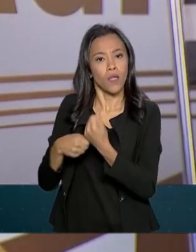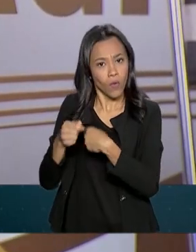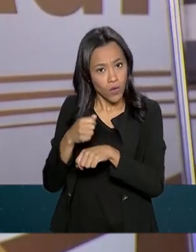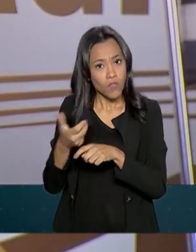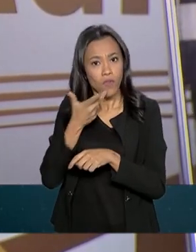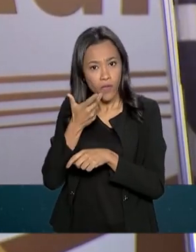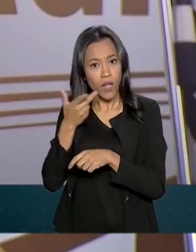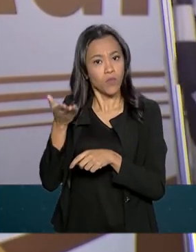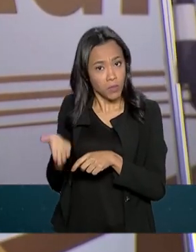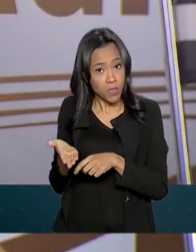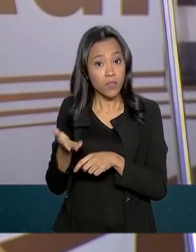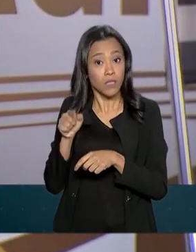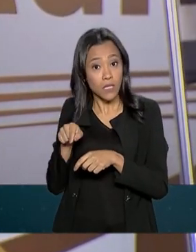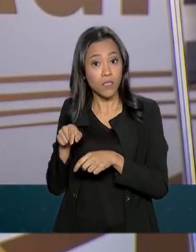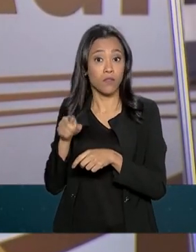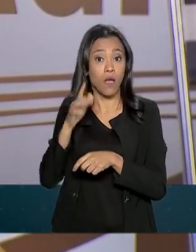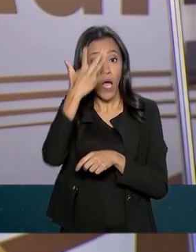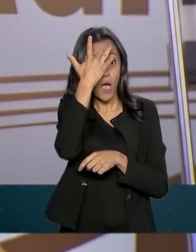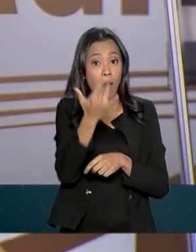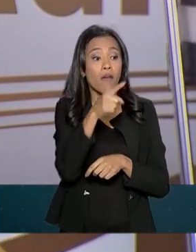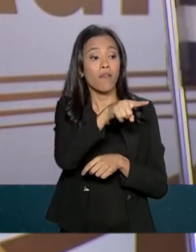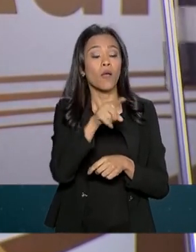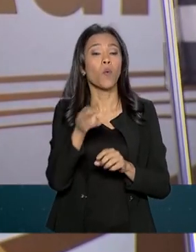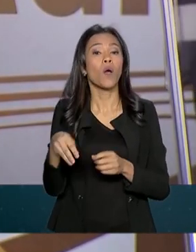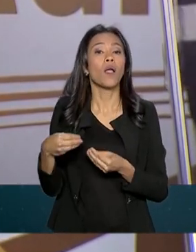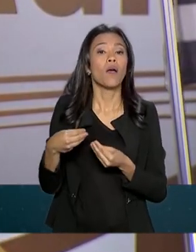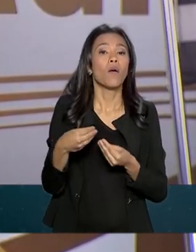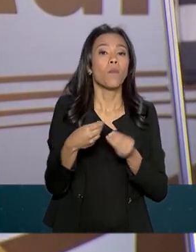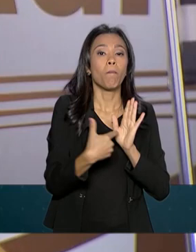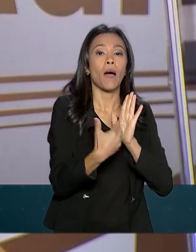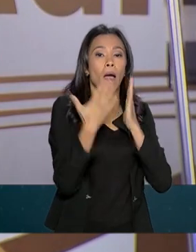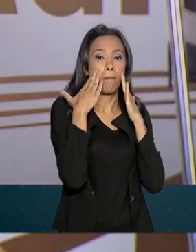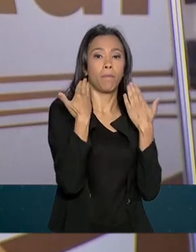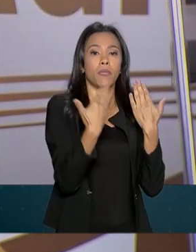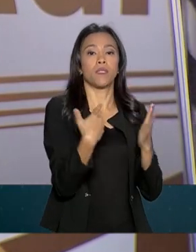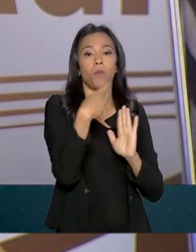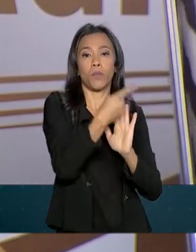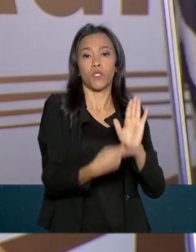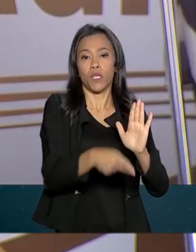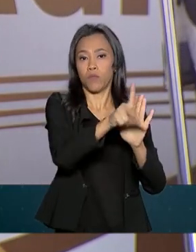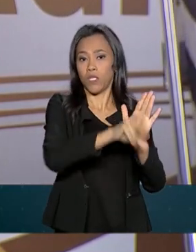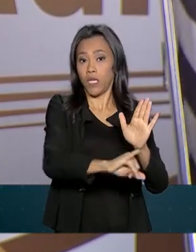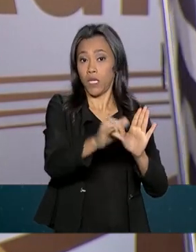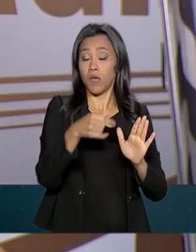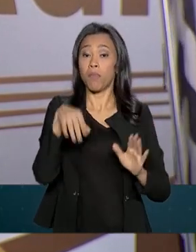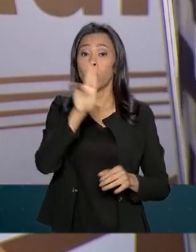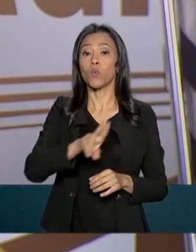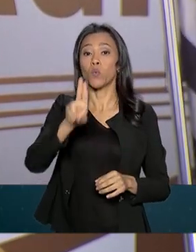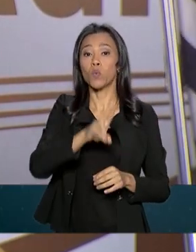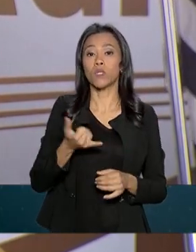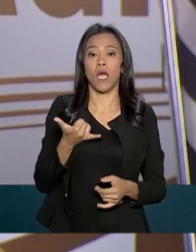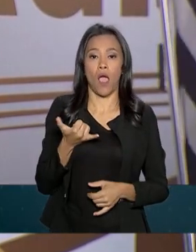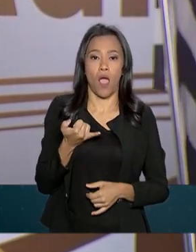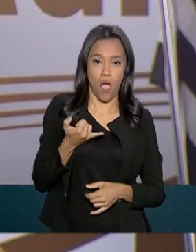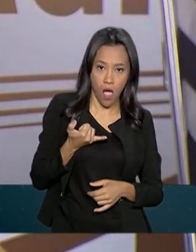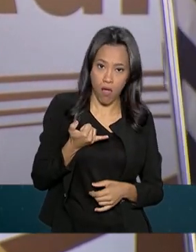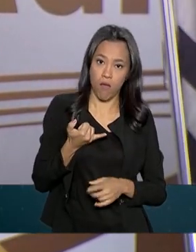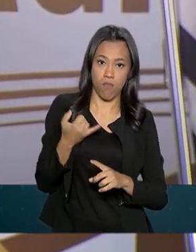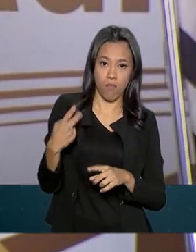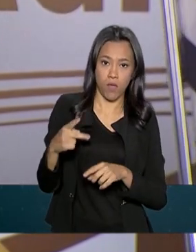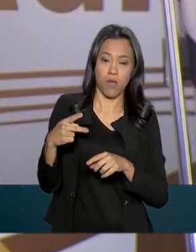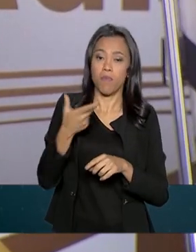na Câmara um projeto de lei que visa fazer com que a posse de arma de fogo para o protôr rural